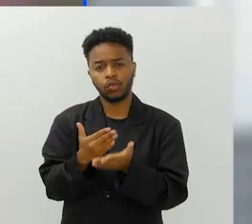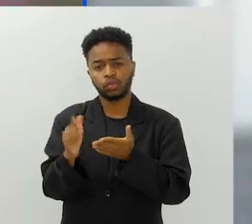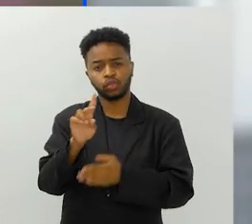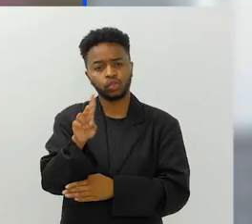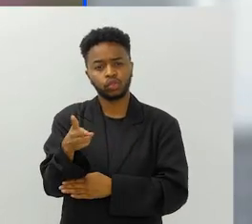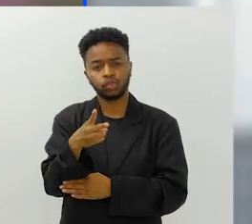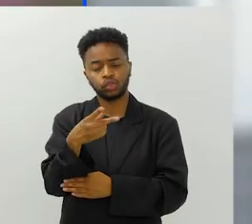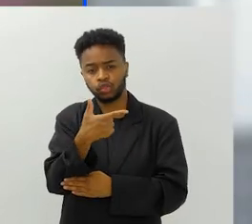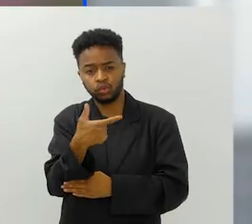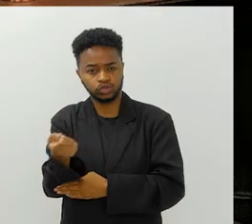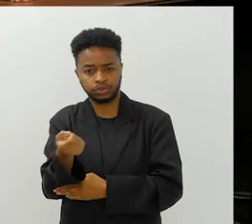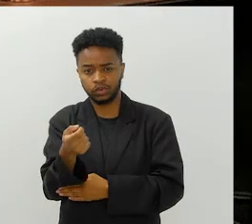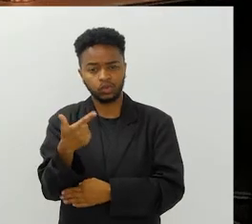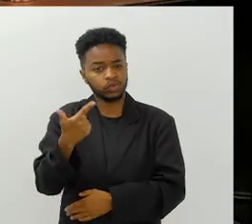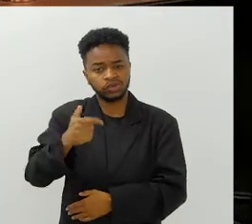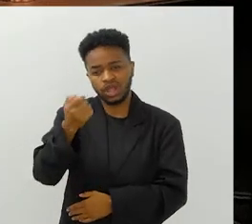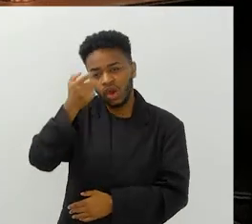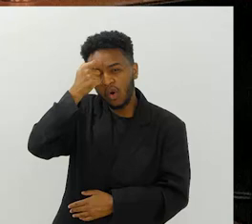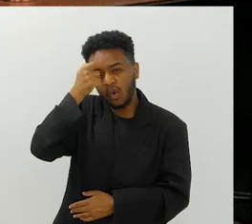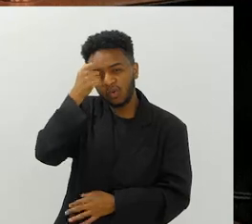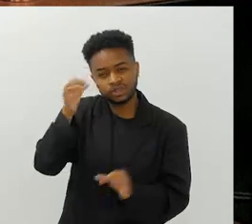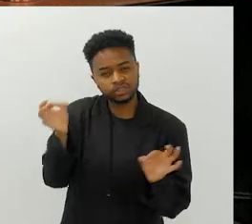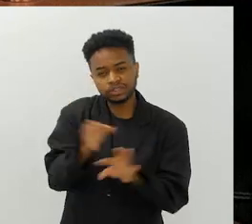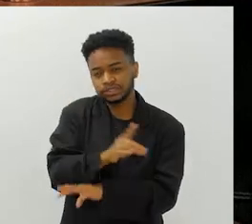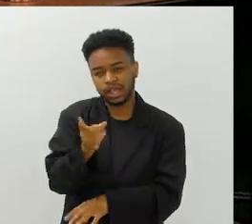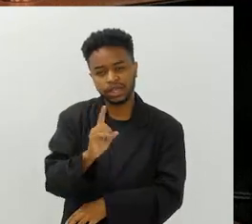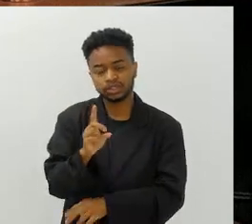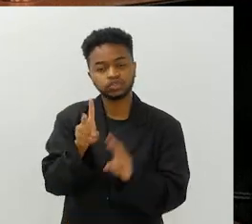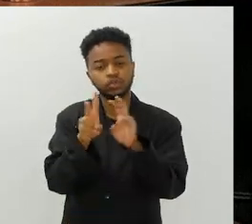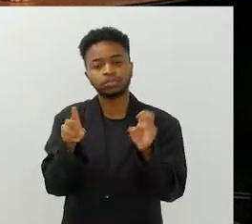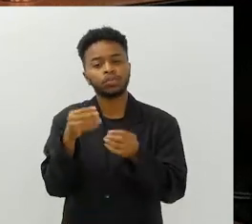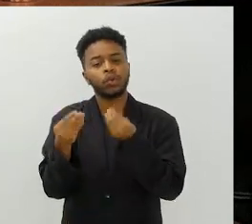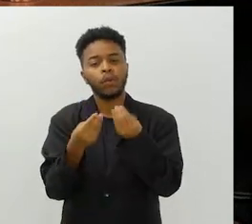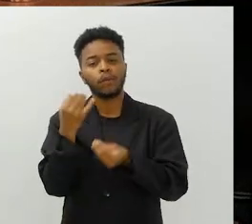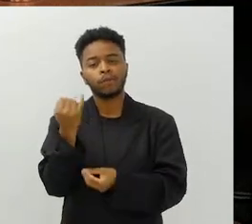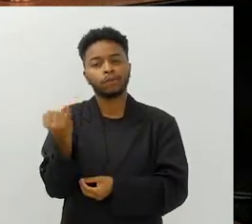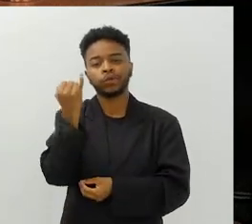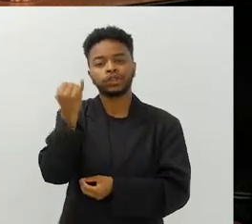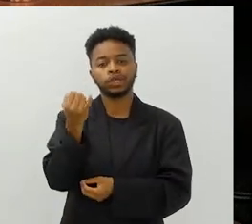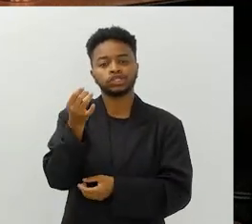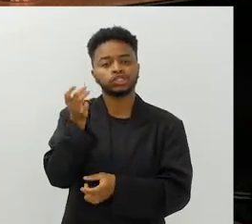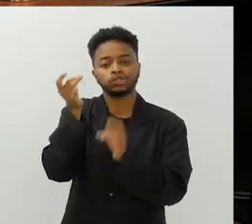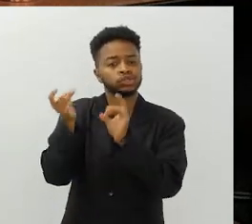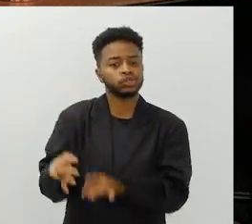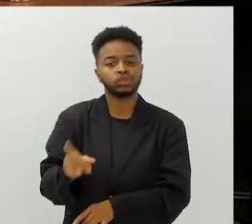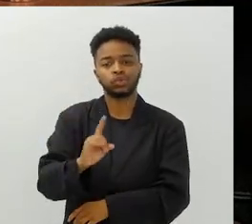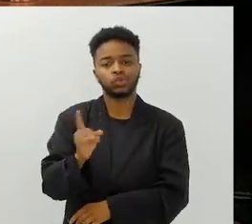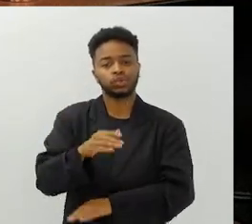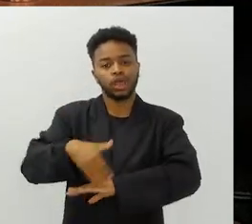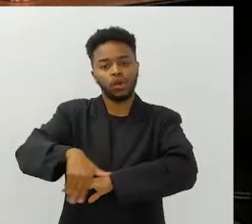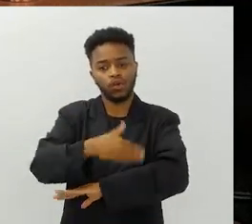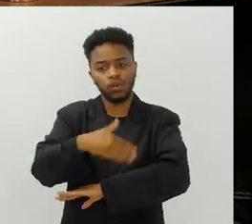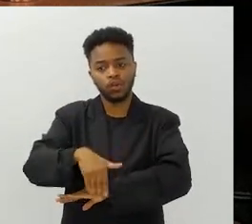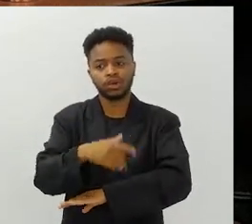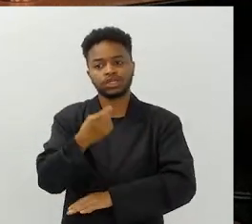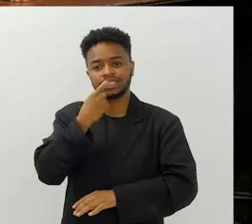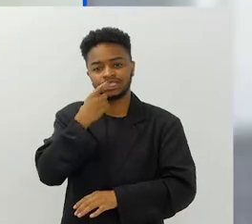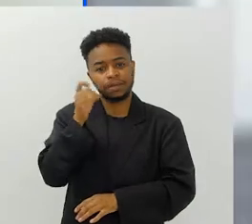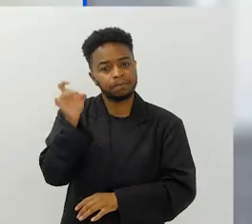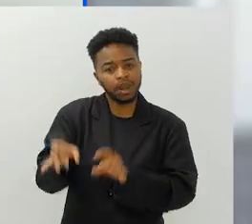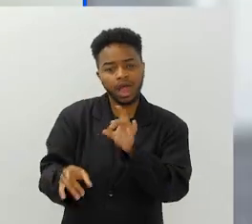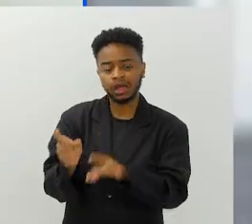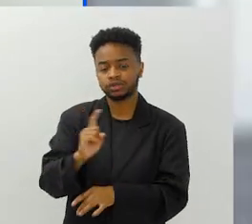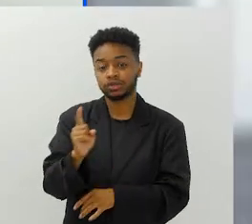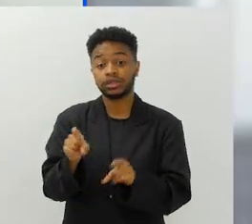início do ano 2000, a gente não tinha aquela consciência total, né? Da importância de você não jogar um papel na rua, um plástico,